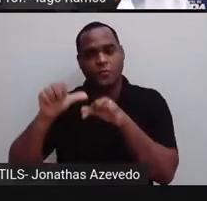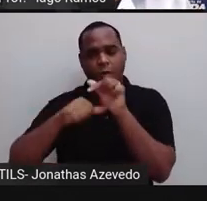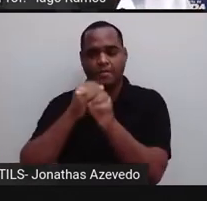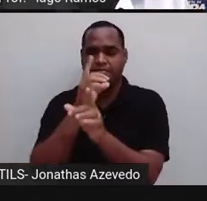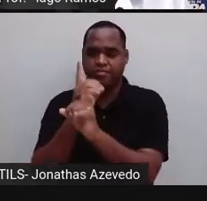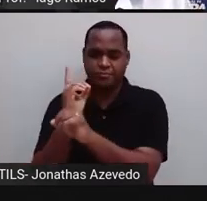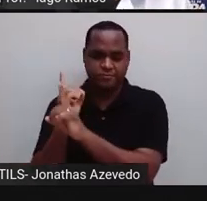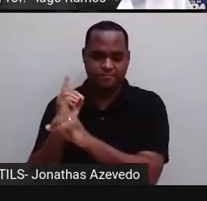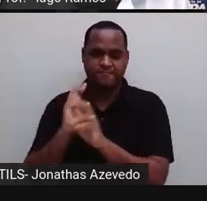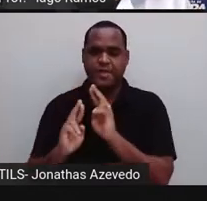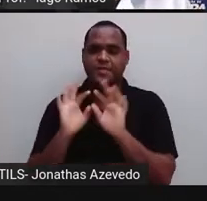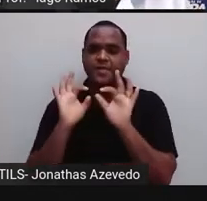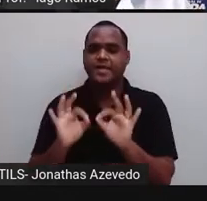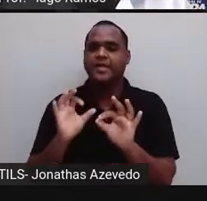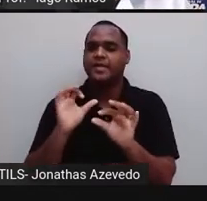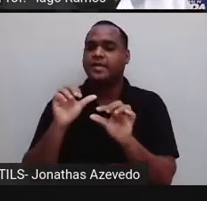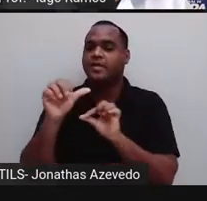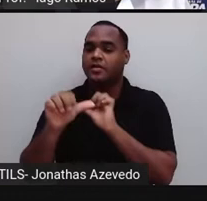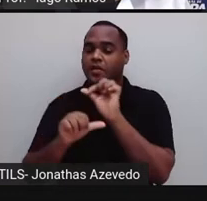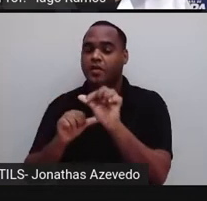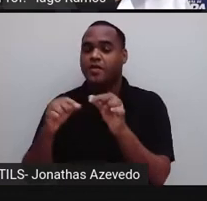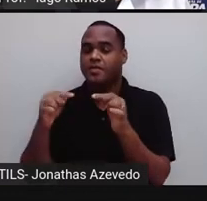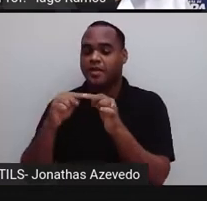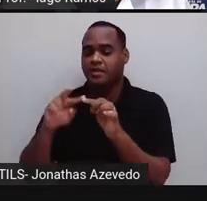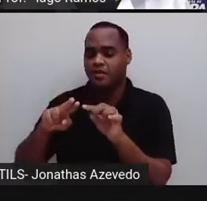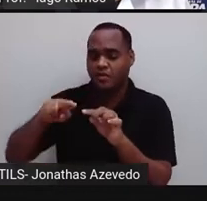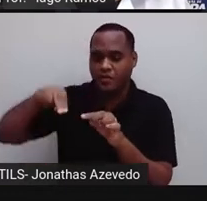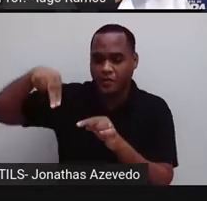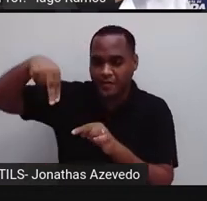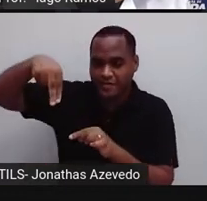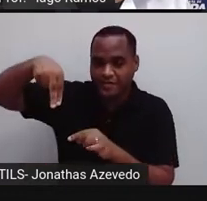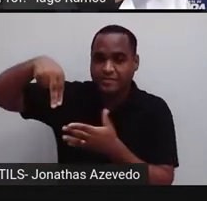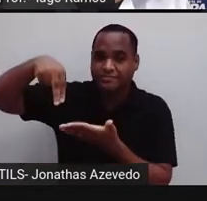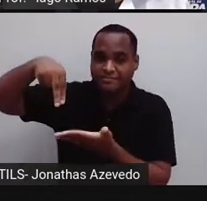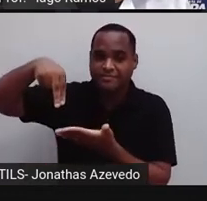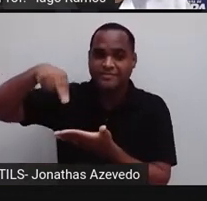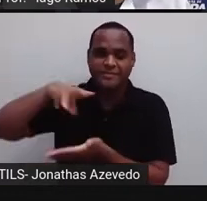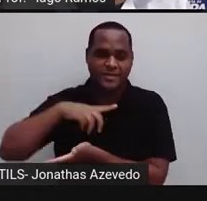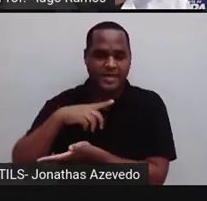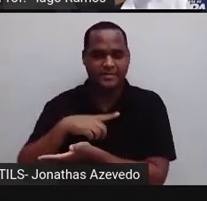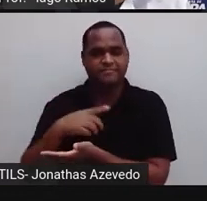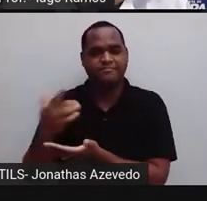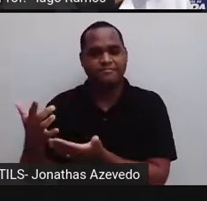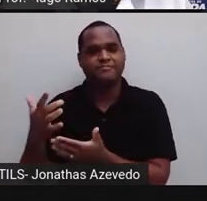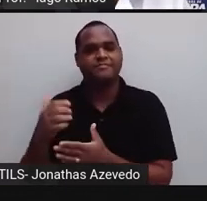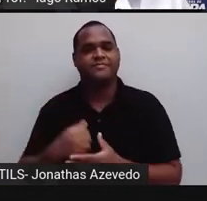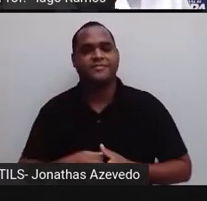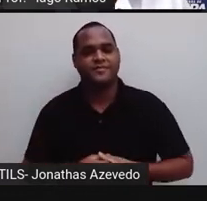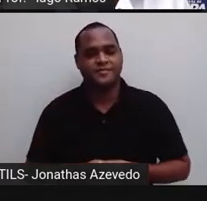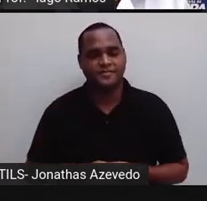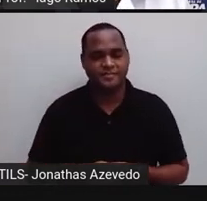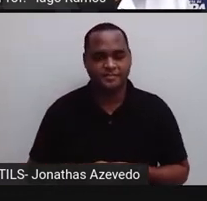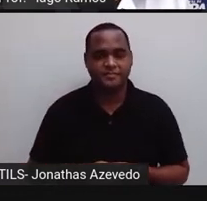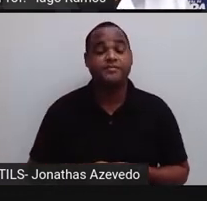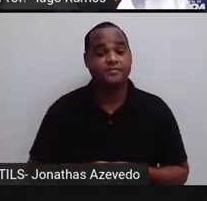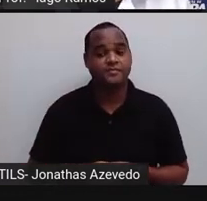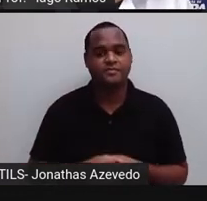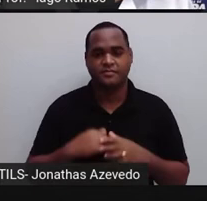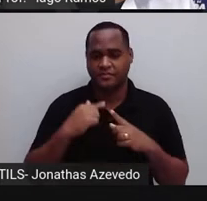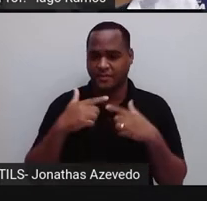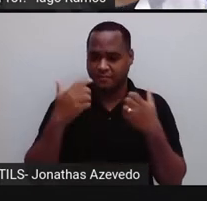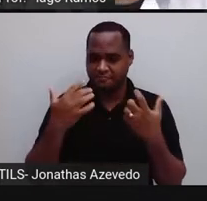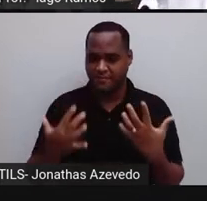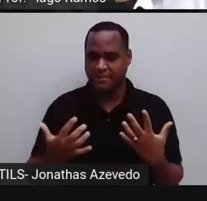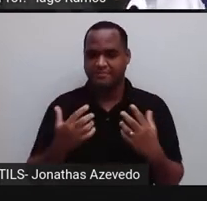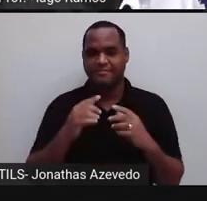resultado, esse resultado fica elevado a esse expoente que veio se repetindo. Tá? Depois disso, é só